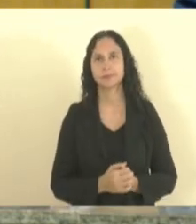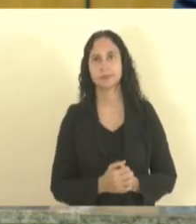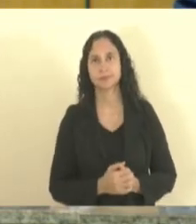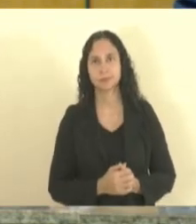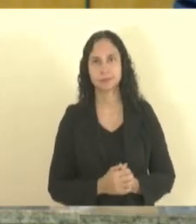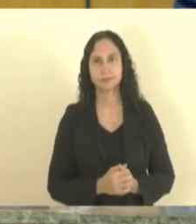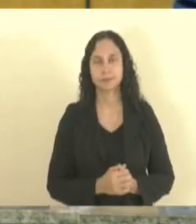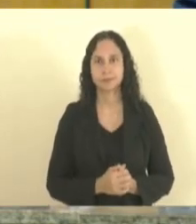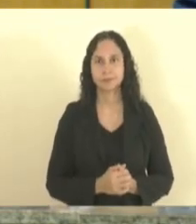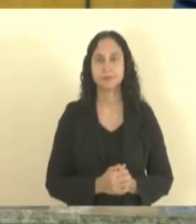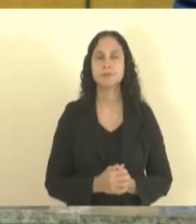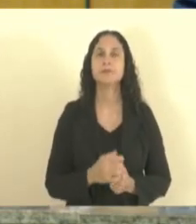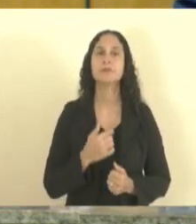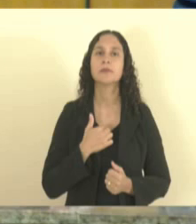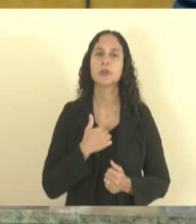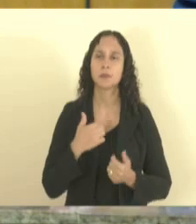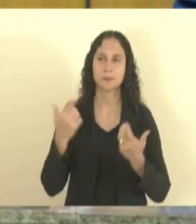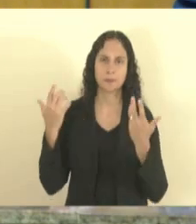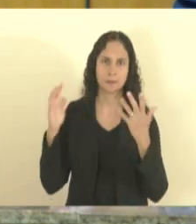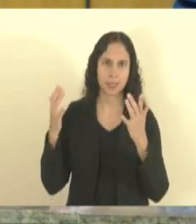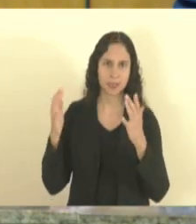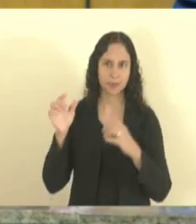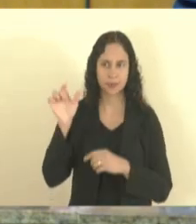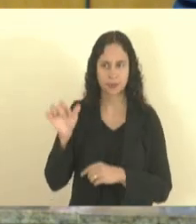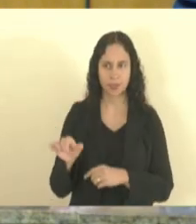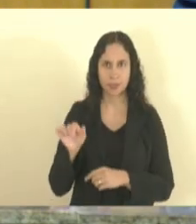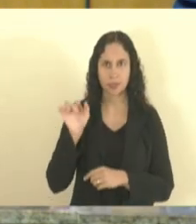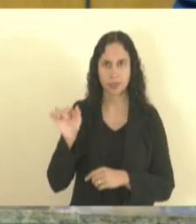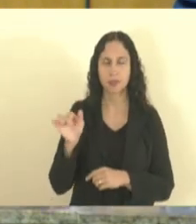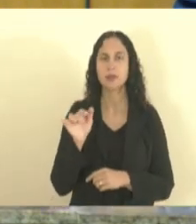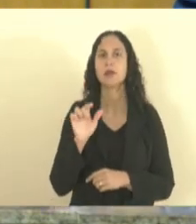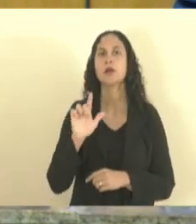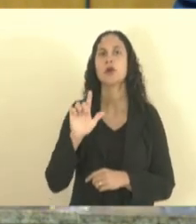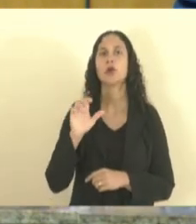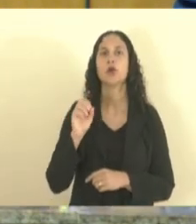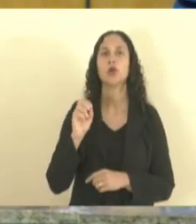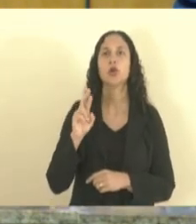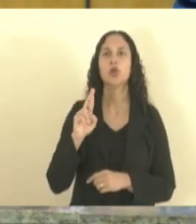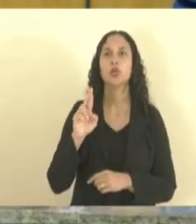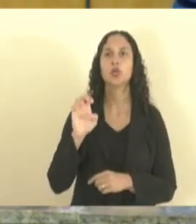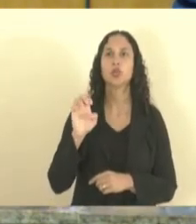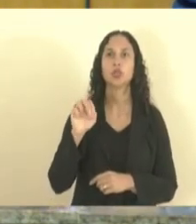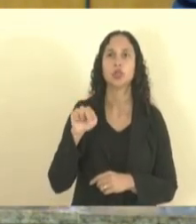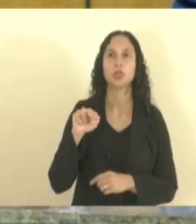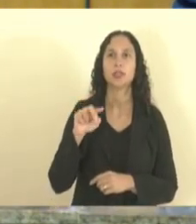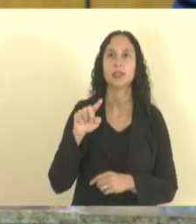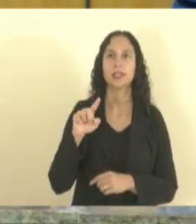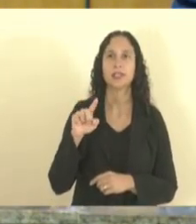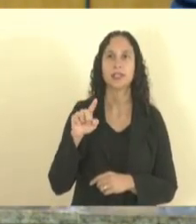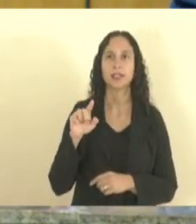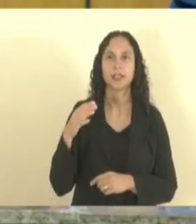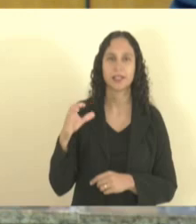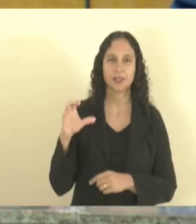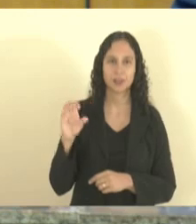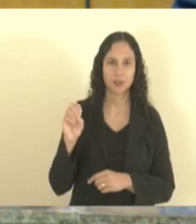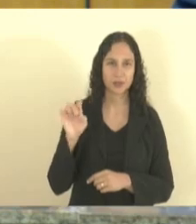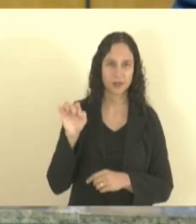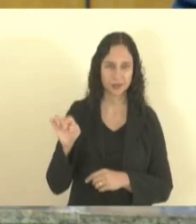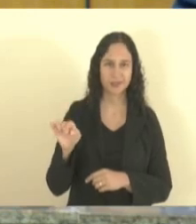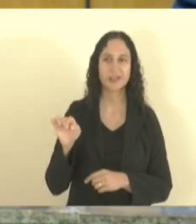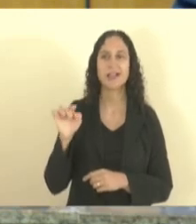deputado Thiago eu só queria parabenizar o Lourenço Lourenço quando ele assumiu o banco do nordeste nos procurou